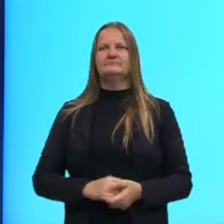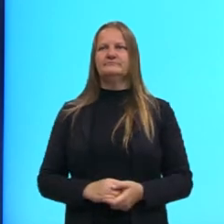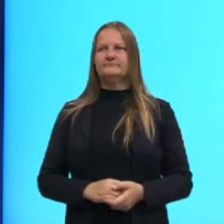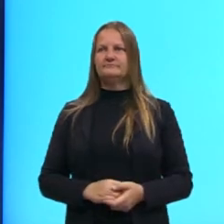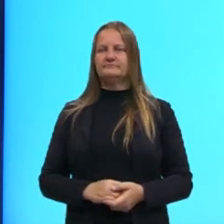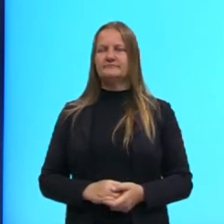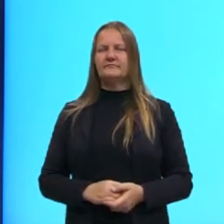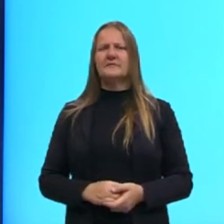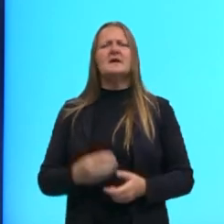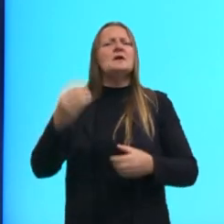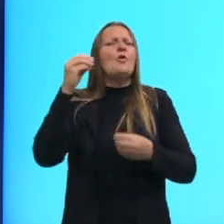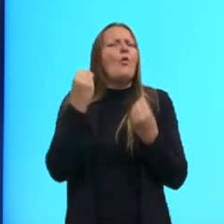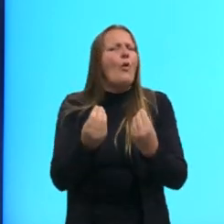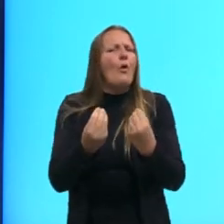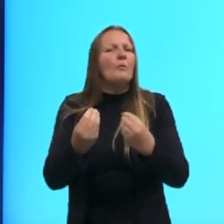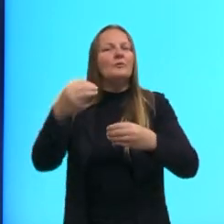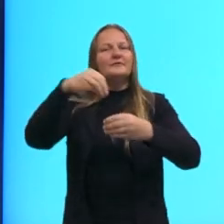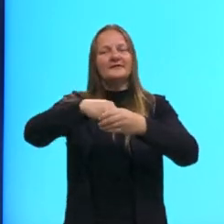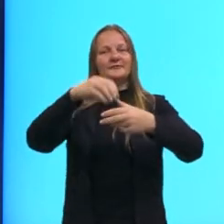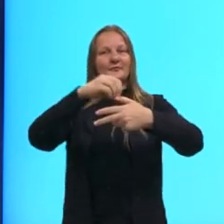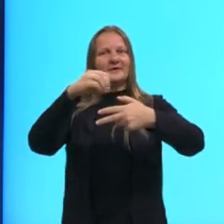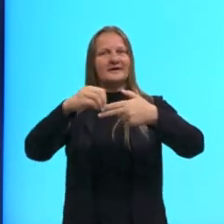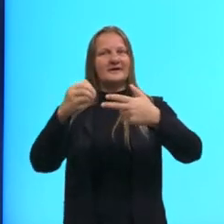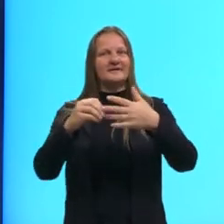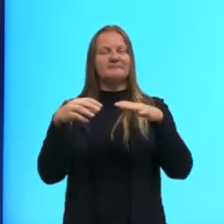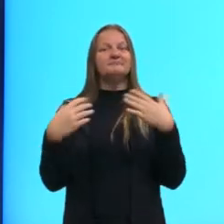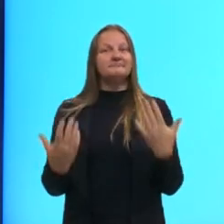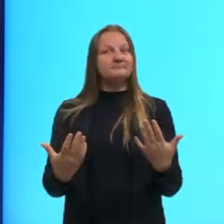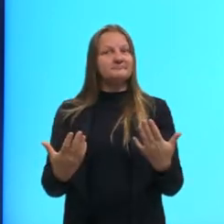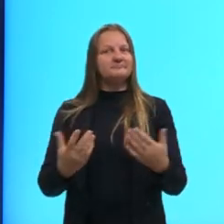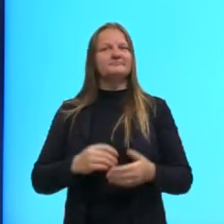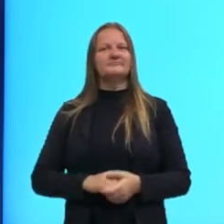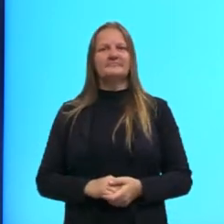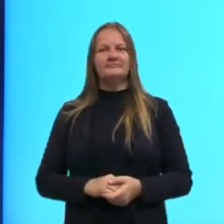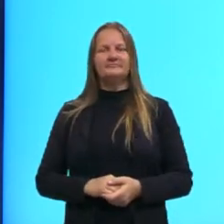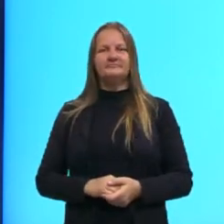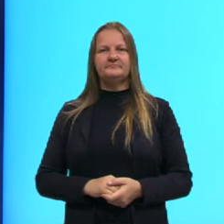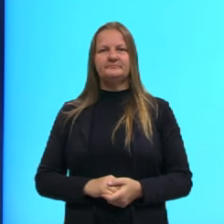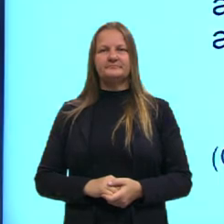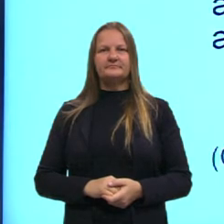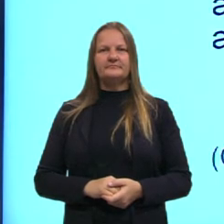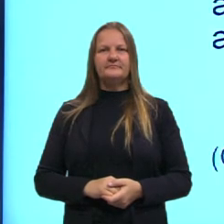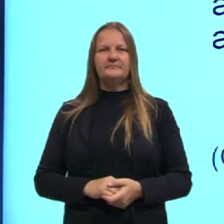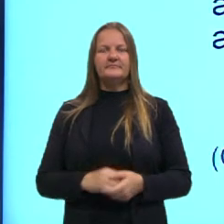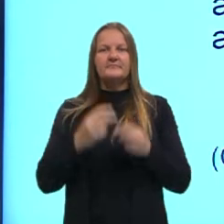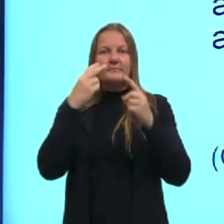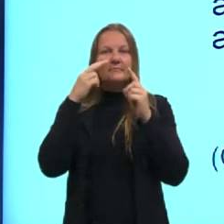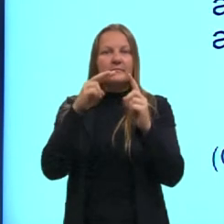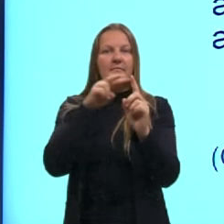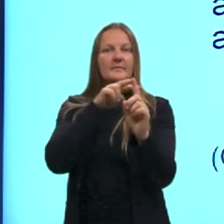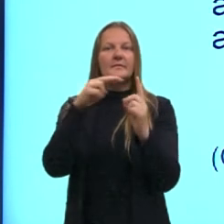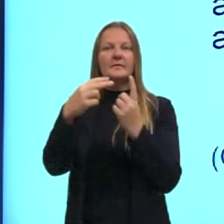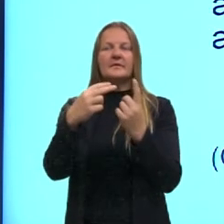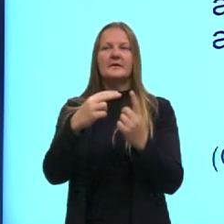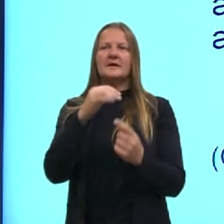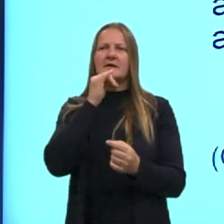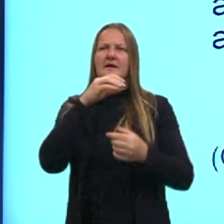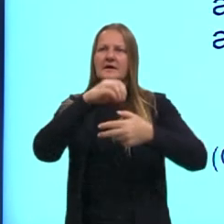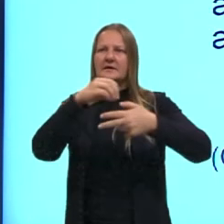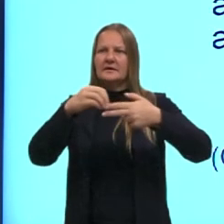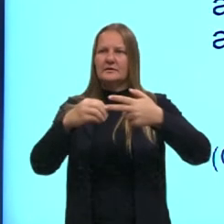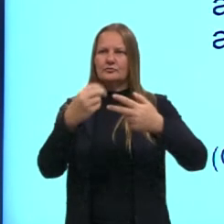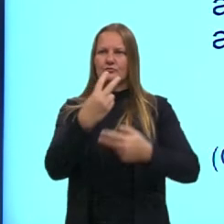Vamos olhar aí em uma questão como é que elas podem aparecer no Enem. Vamos ver, por exemplo, Enem de